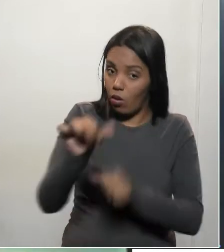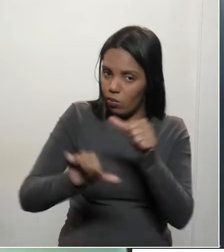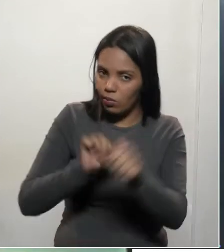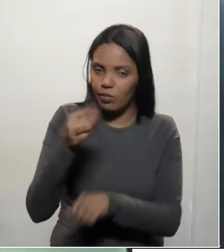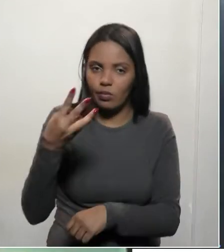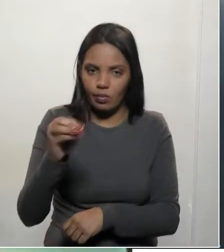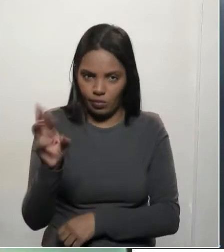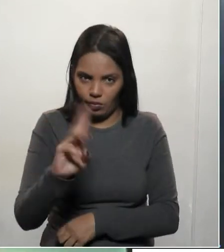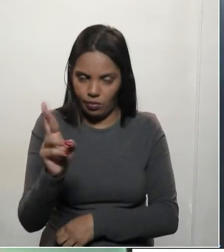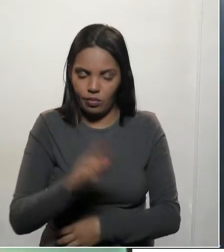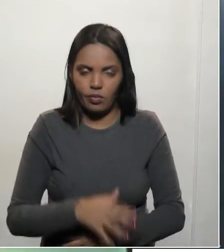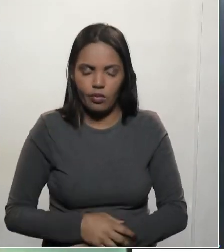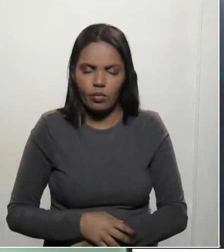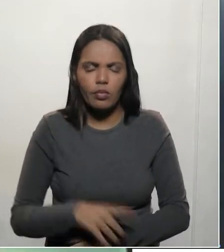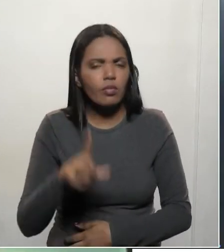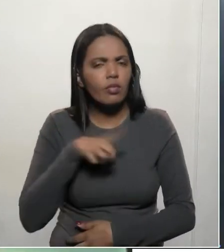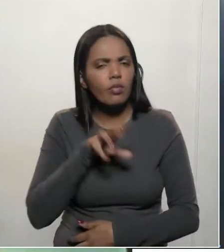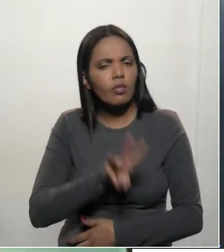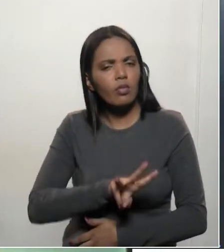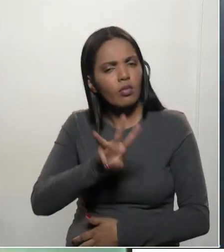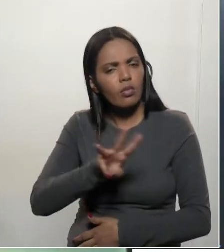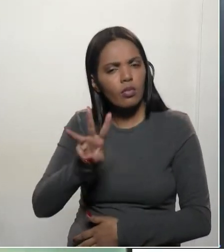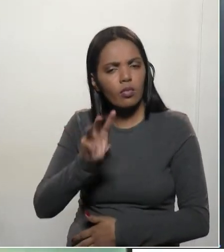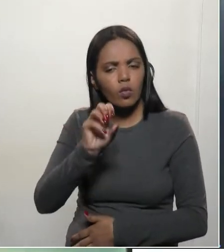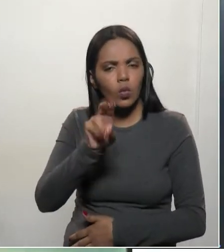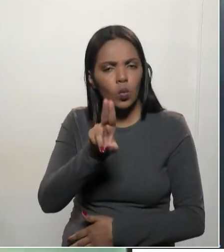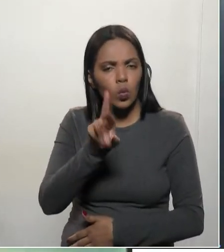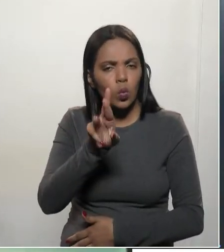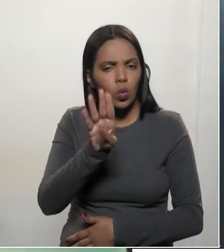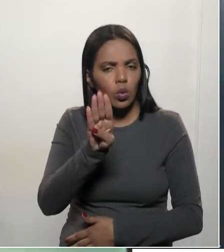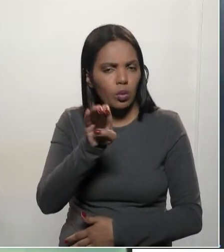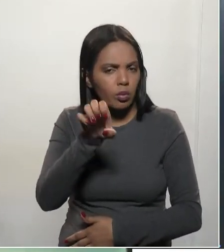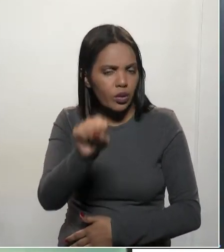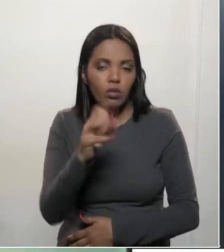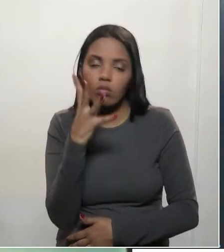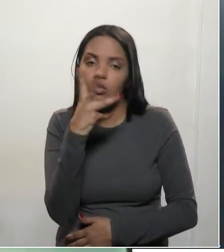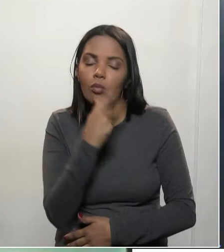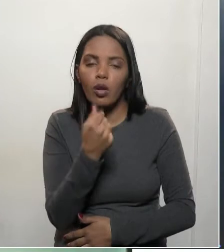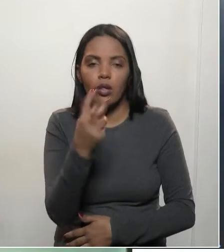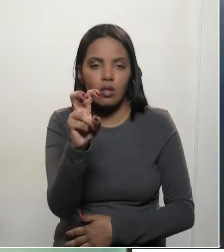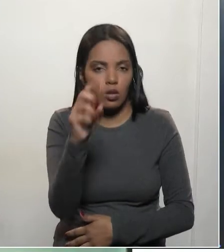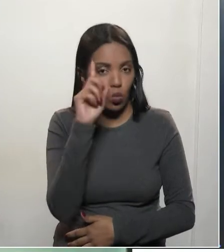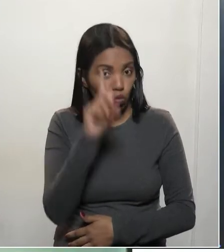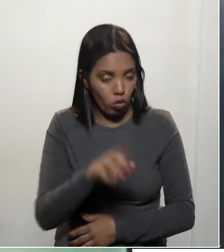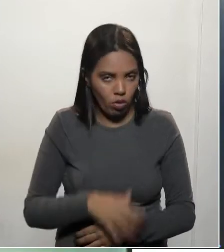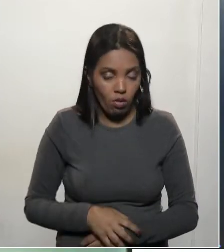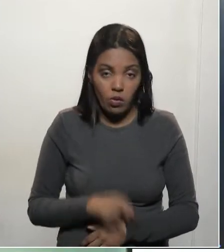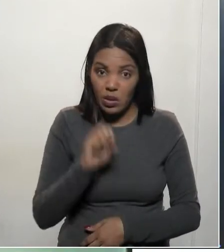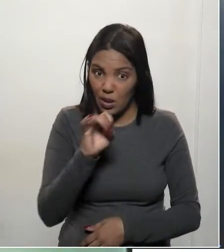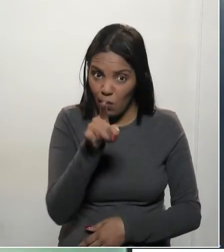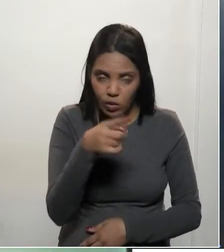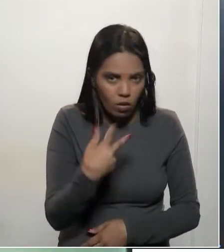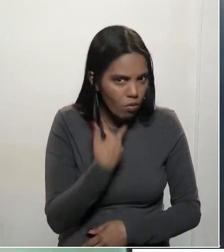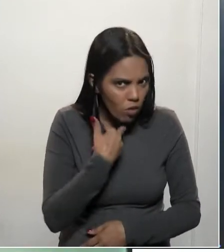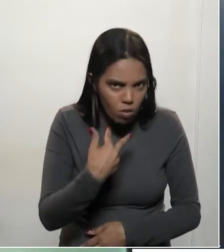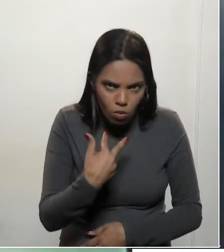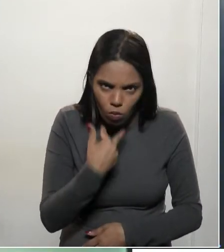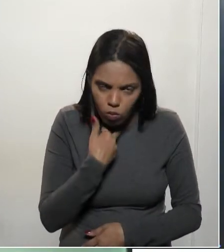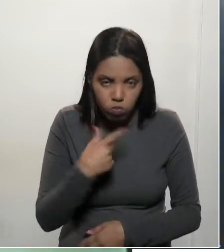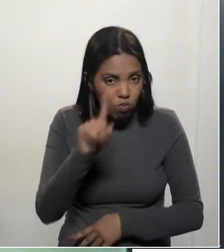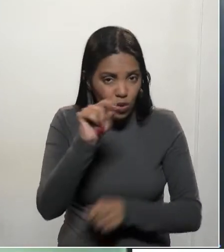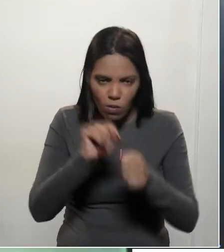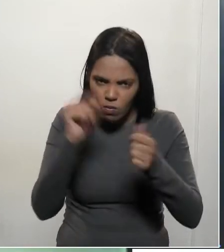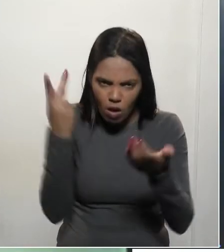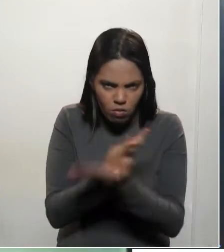Esse site da URBIS, você pode fazer isso em cinco dias. Não sendo feito, você vai sofrer uma multa de R$